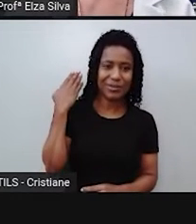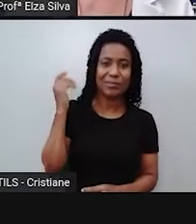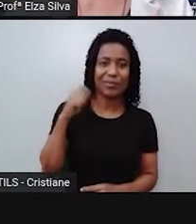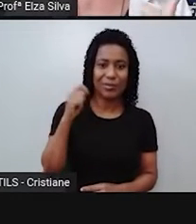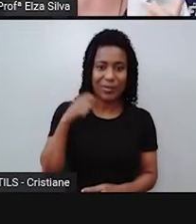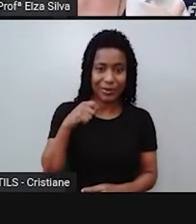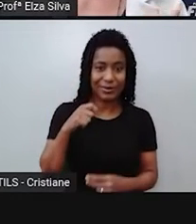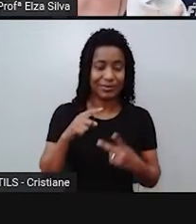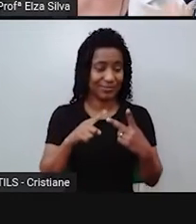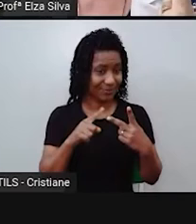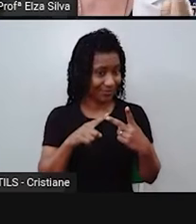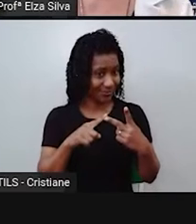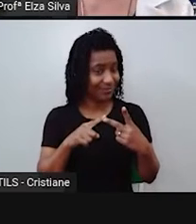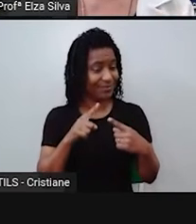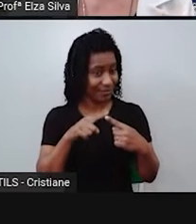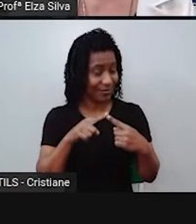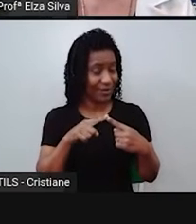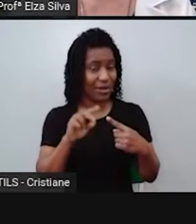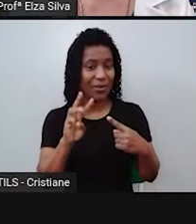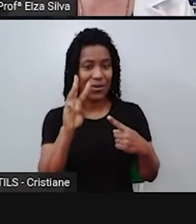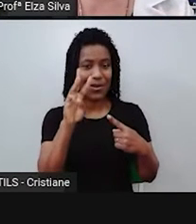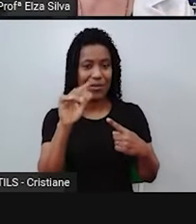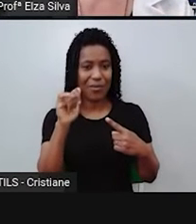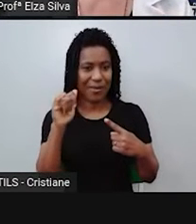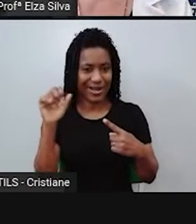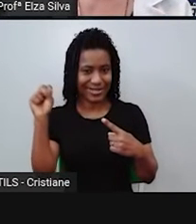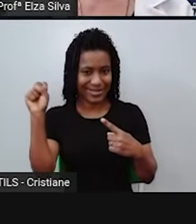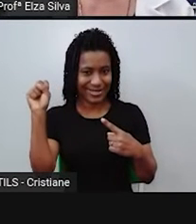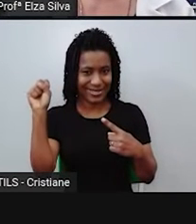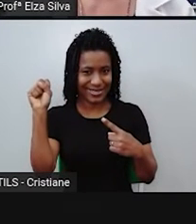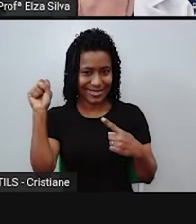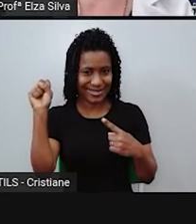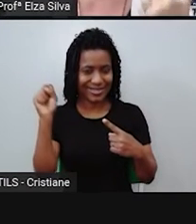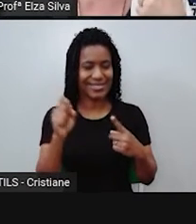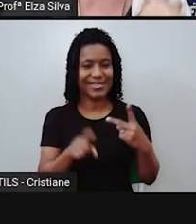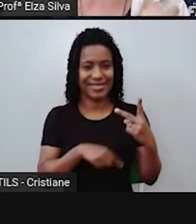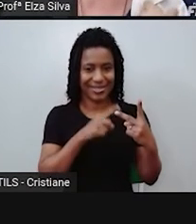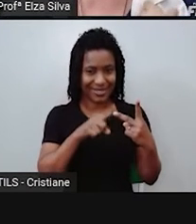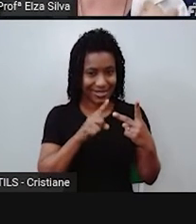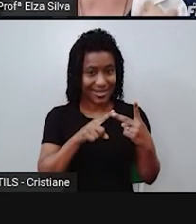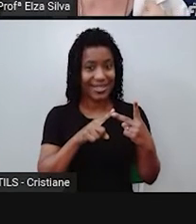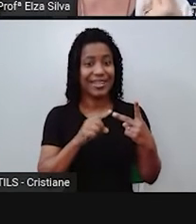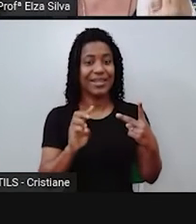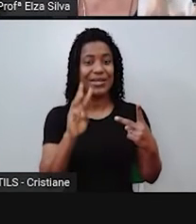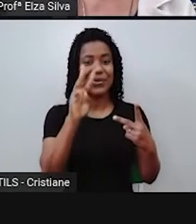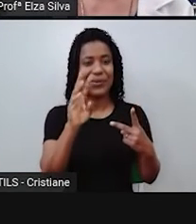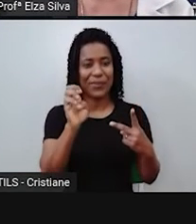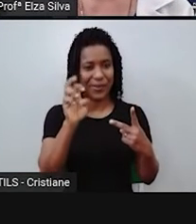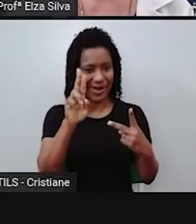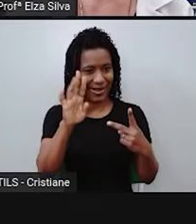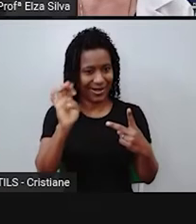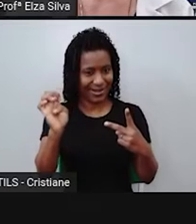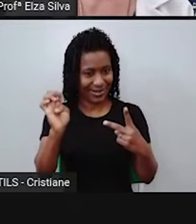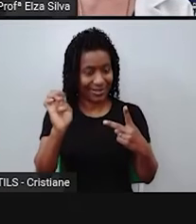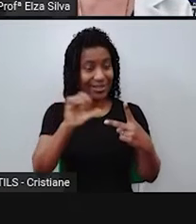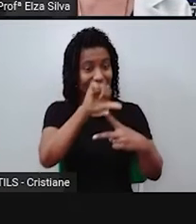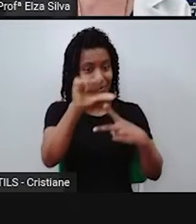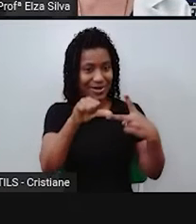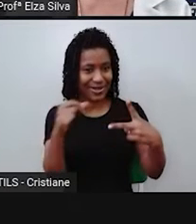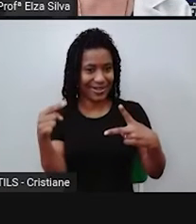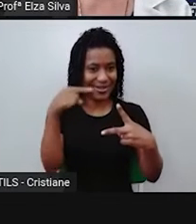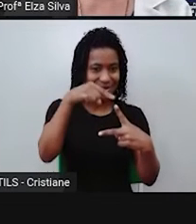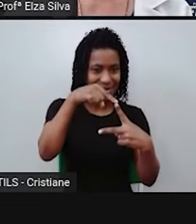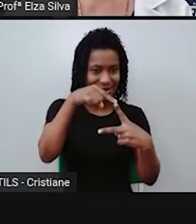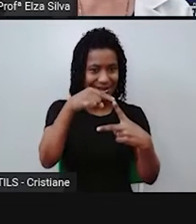quando o meu presente for am, is. E were, quando o meu presente for are. Então,